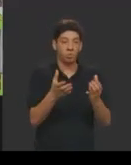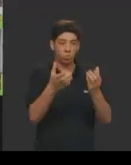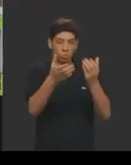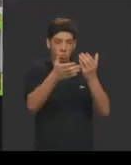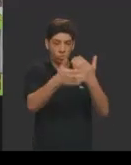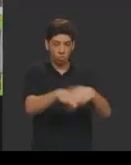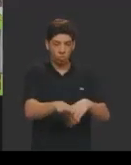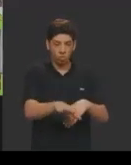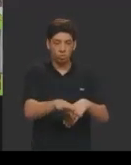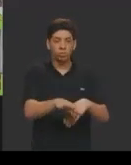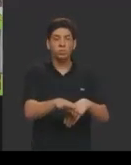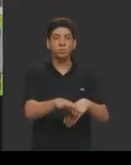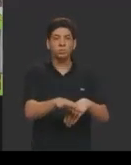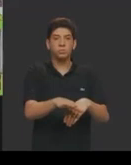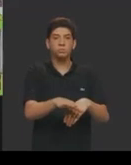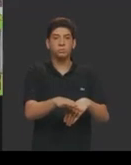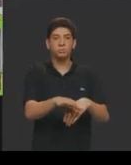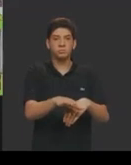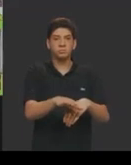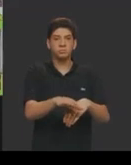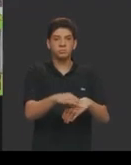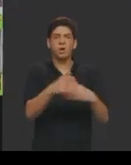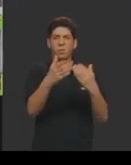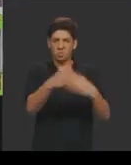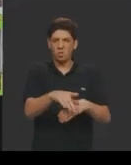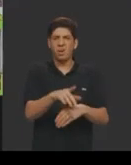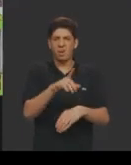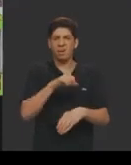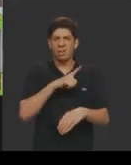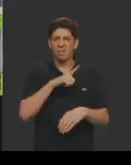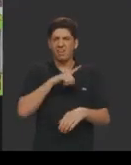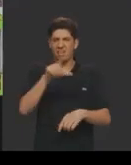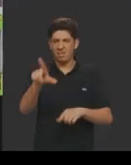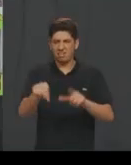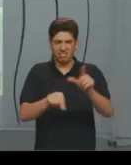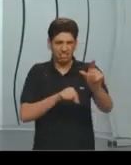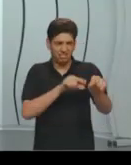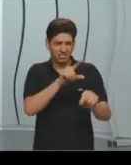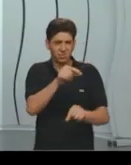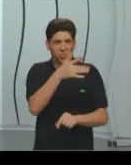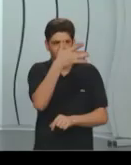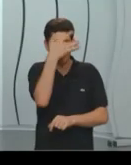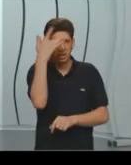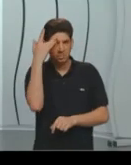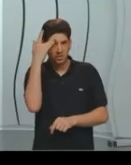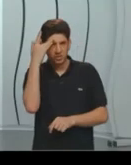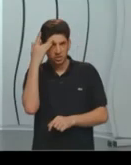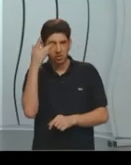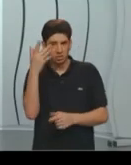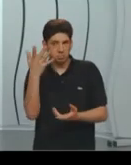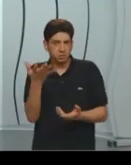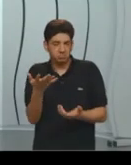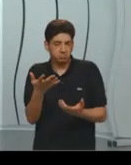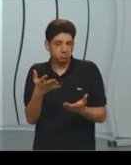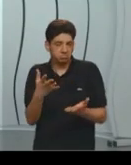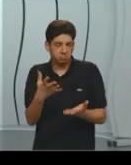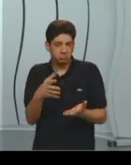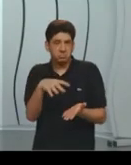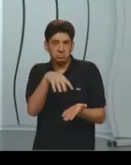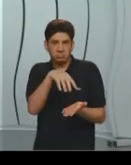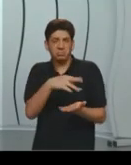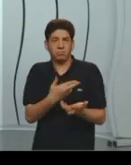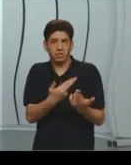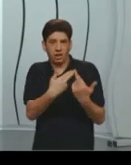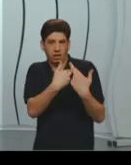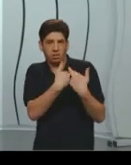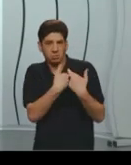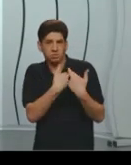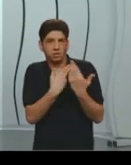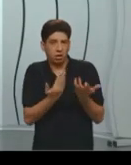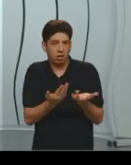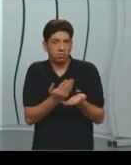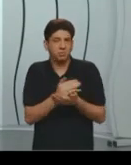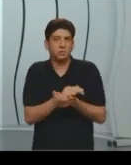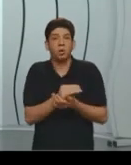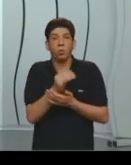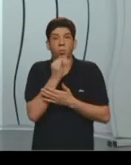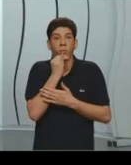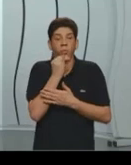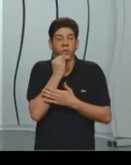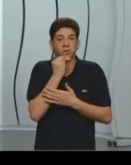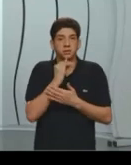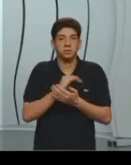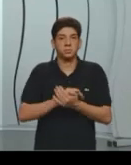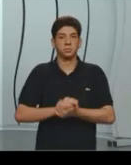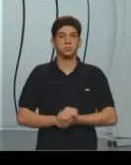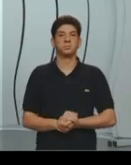série de processos que selecionam pessoas para cargos mais elevados na sociedade, o que vai acontecer? Se eu permito